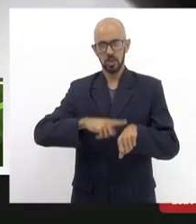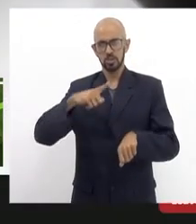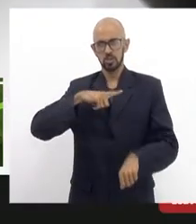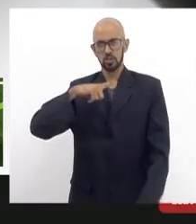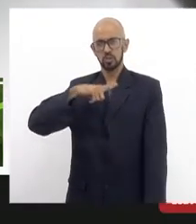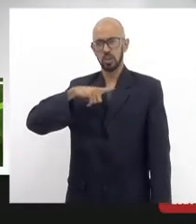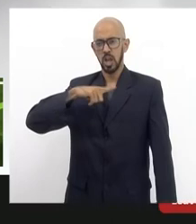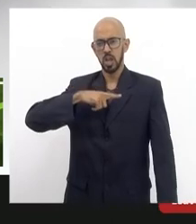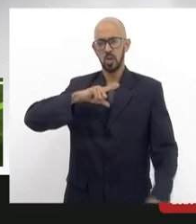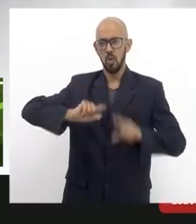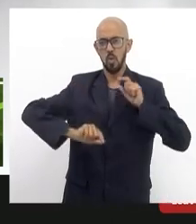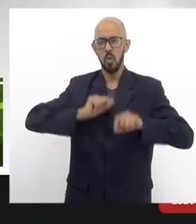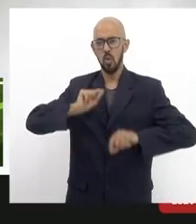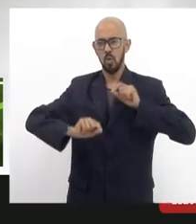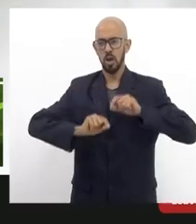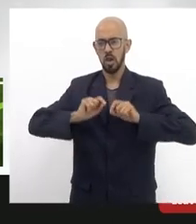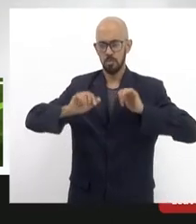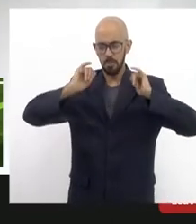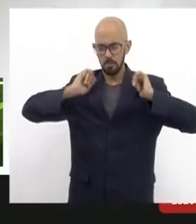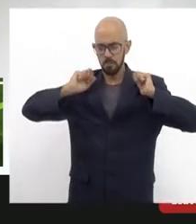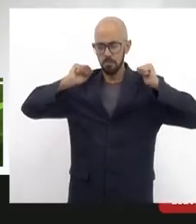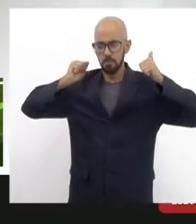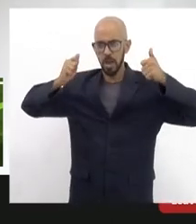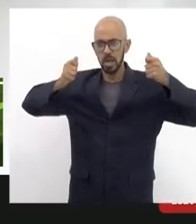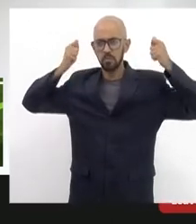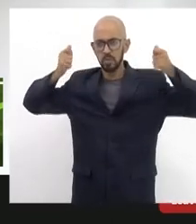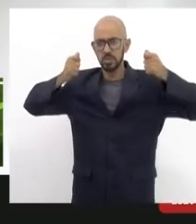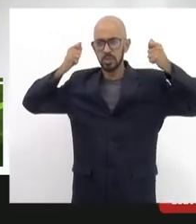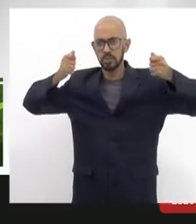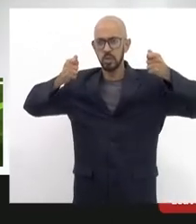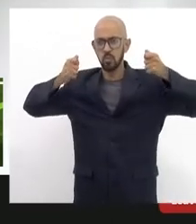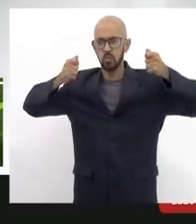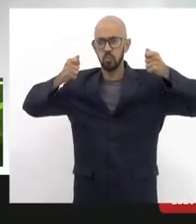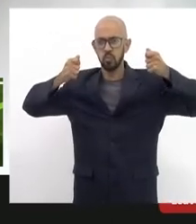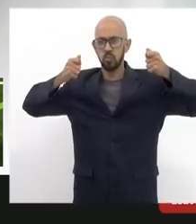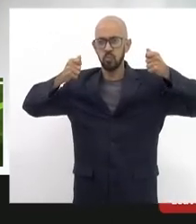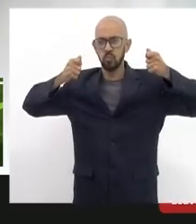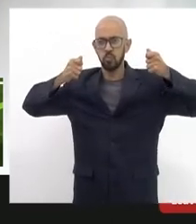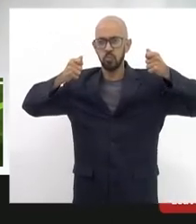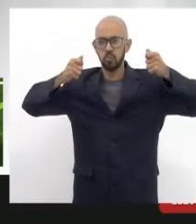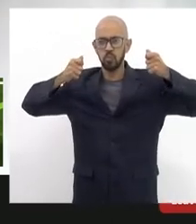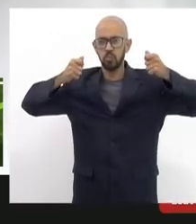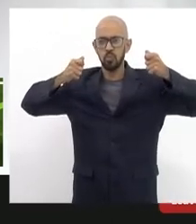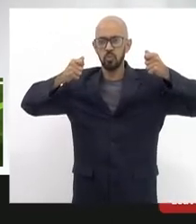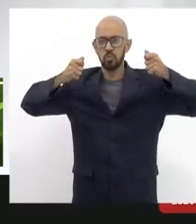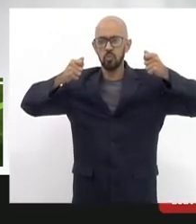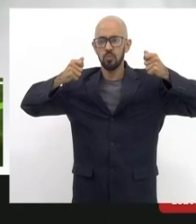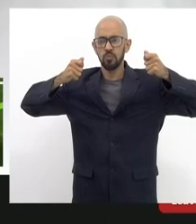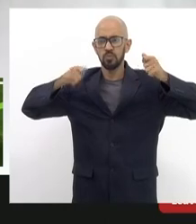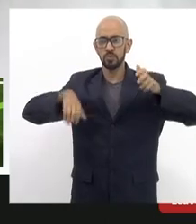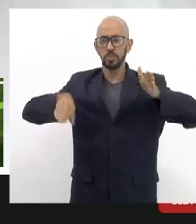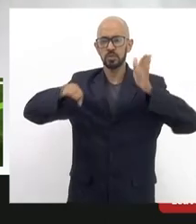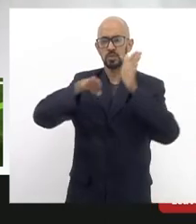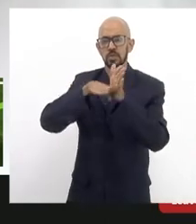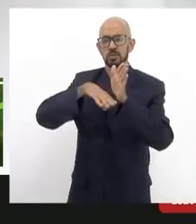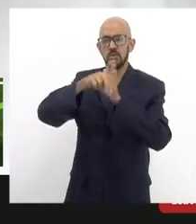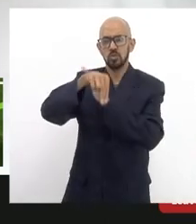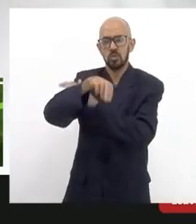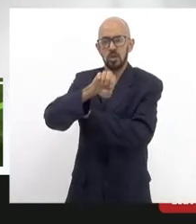manifestação na na estação Nelson Motorneiro